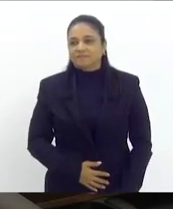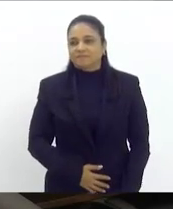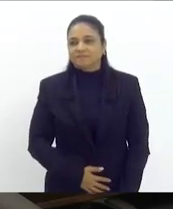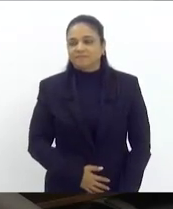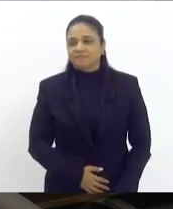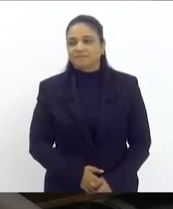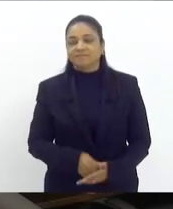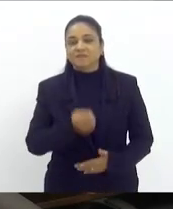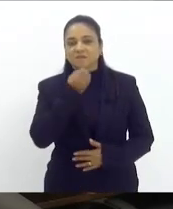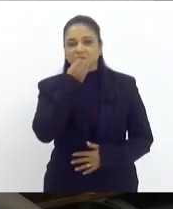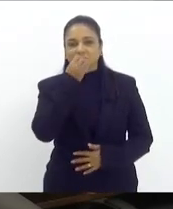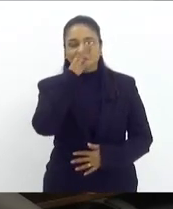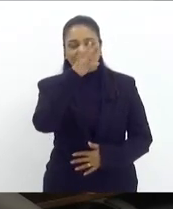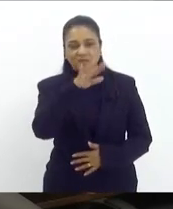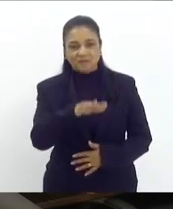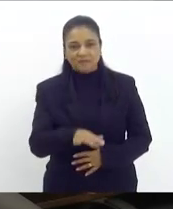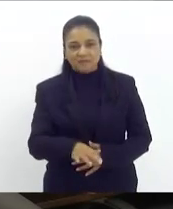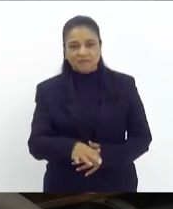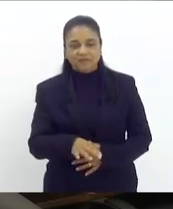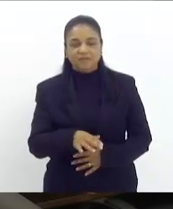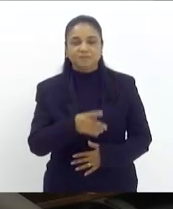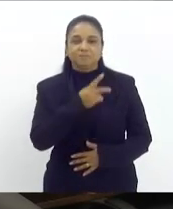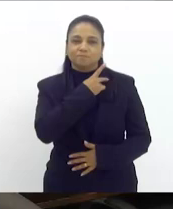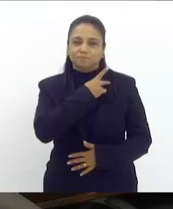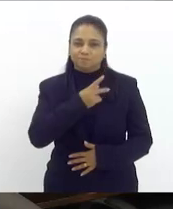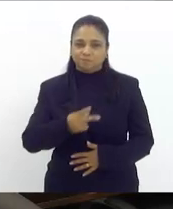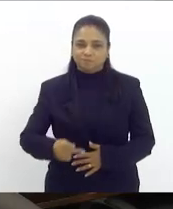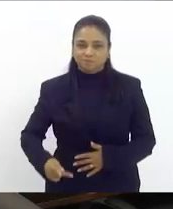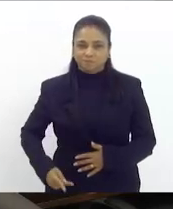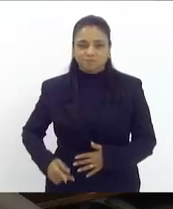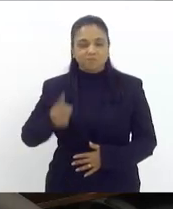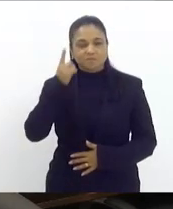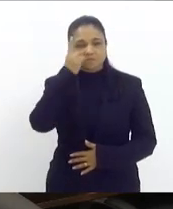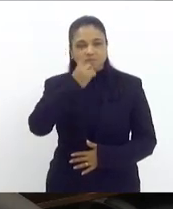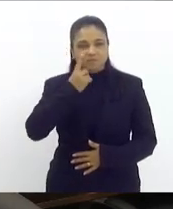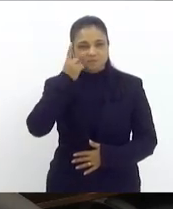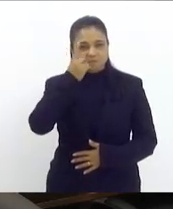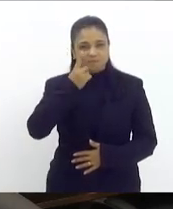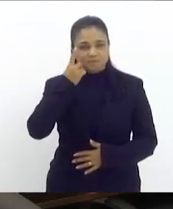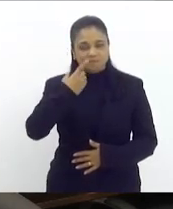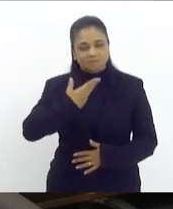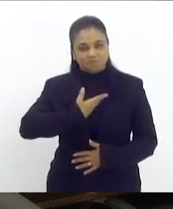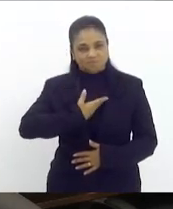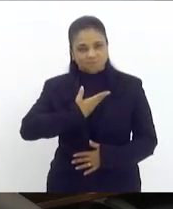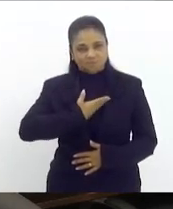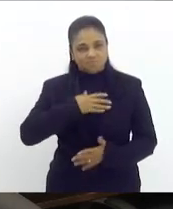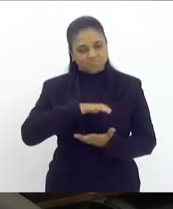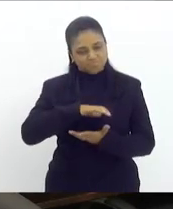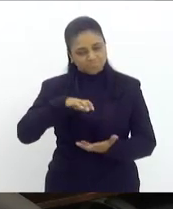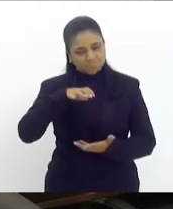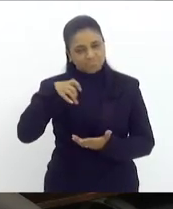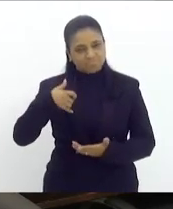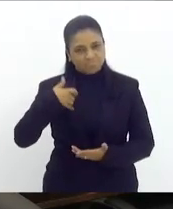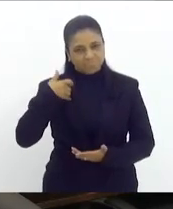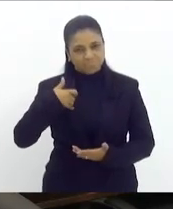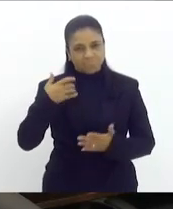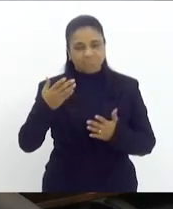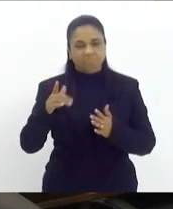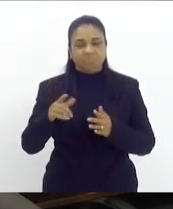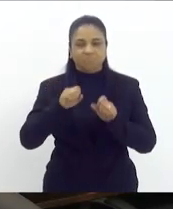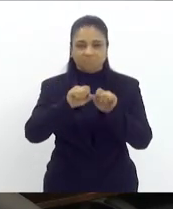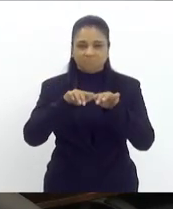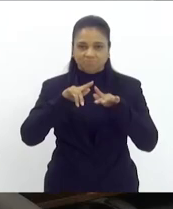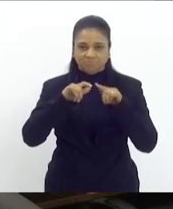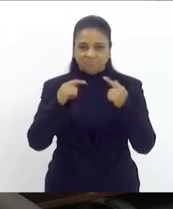Boa tarde senhor presidente nobre deputado companheiro e decano dessa casa Luiz Paulo